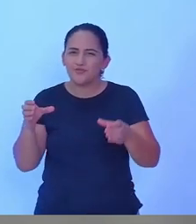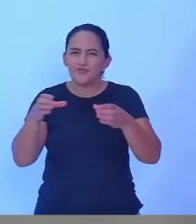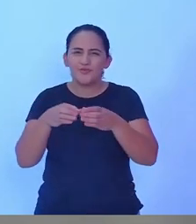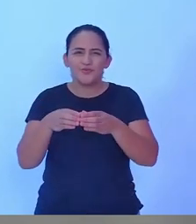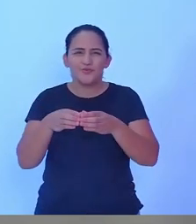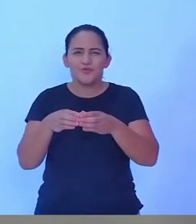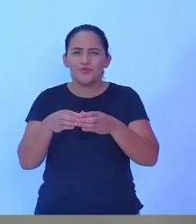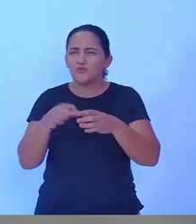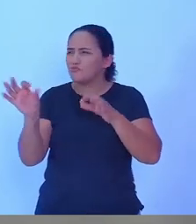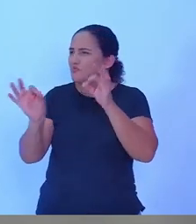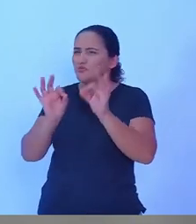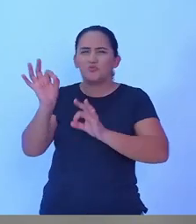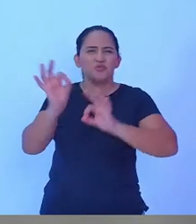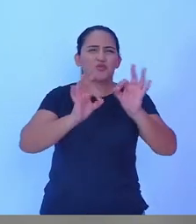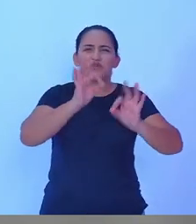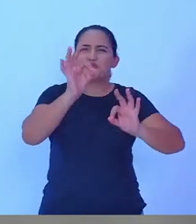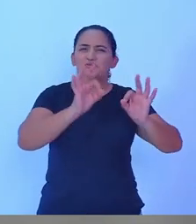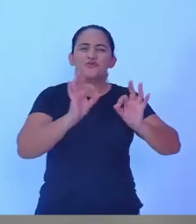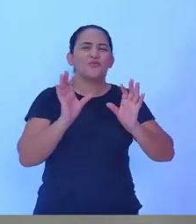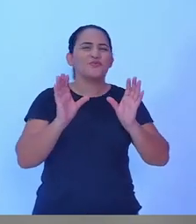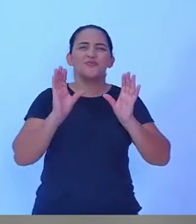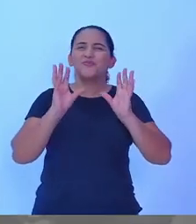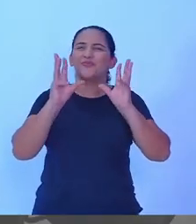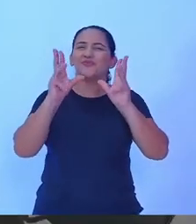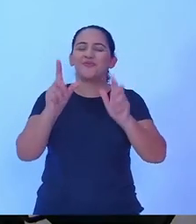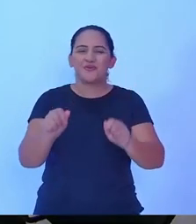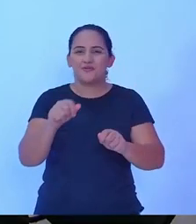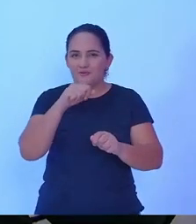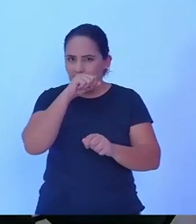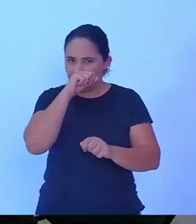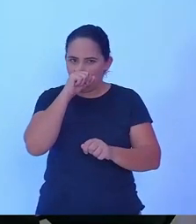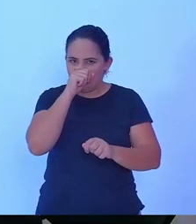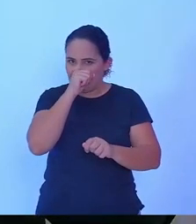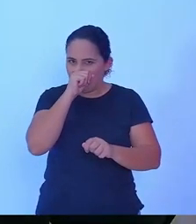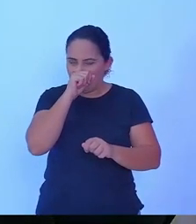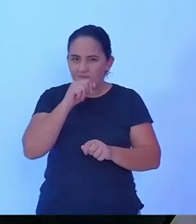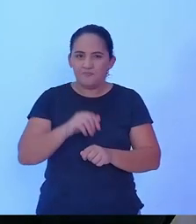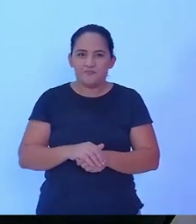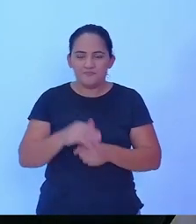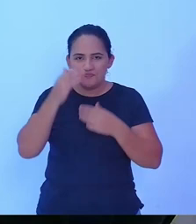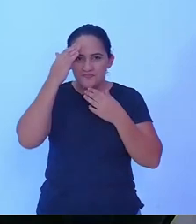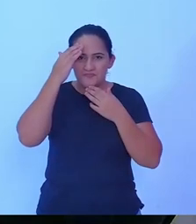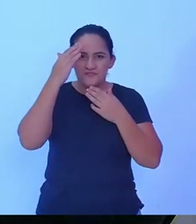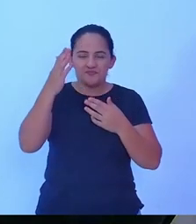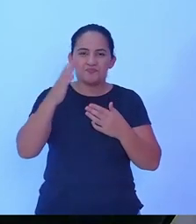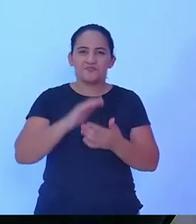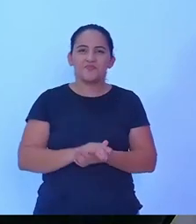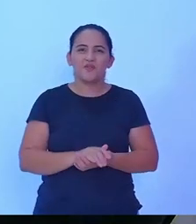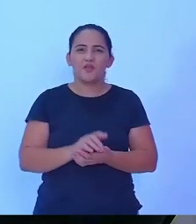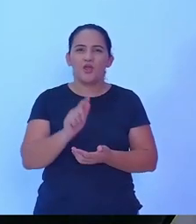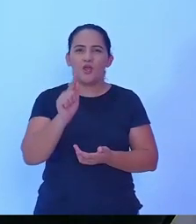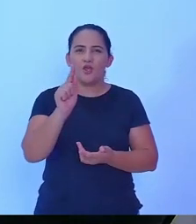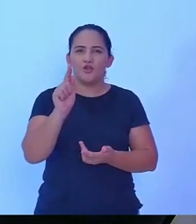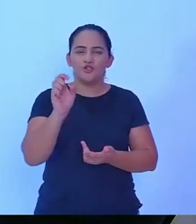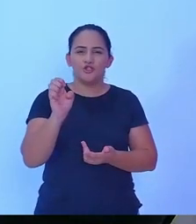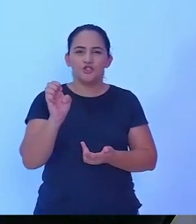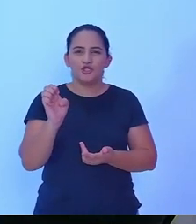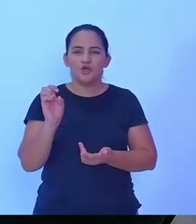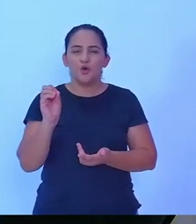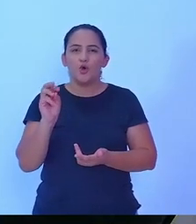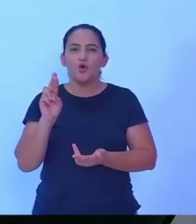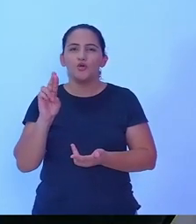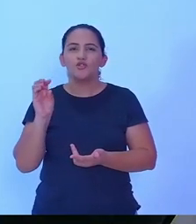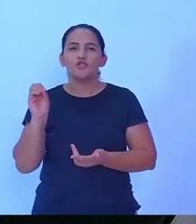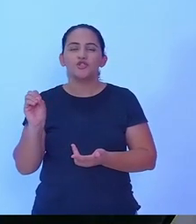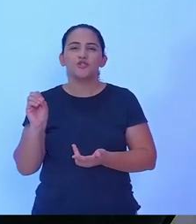parafernália que estão vendo aqui agradecer ao Jorge que veio com sua técnica e toda a equipe